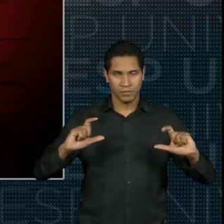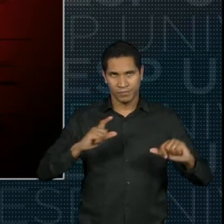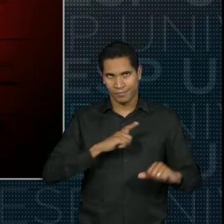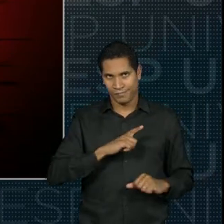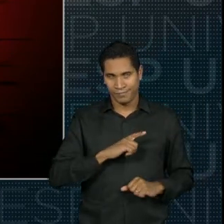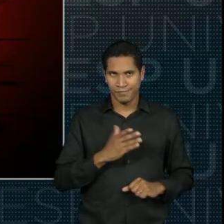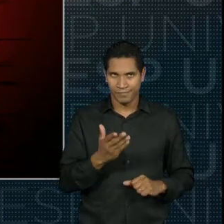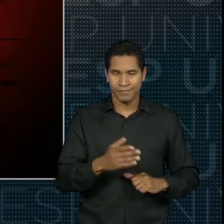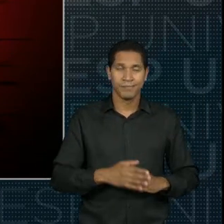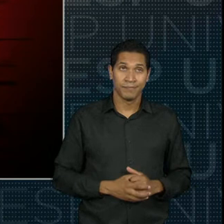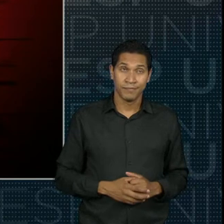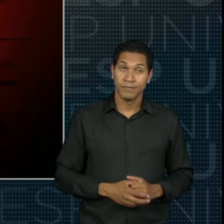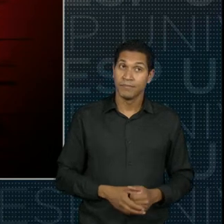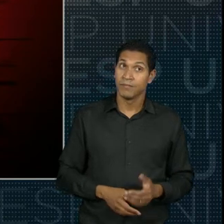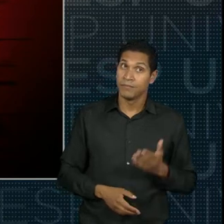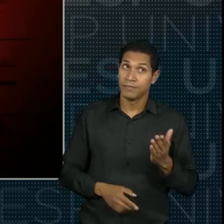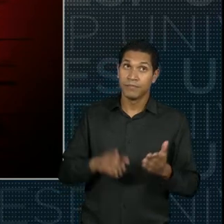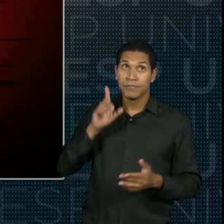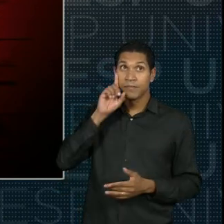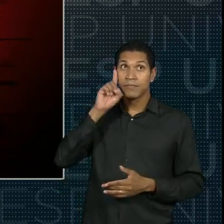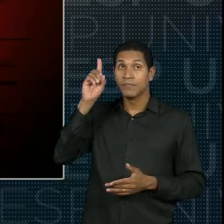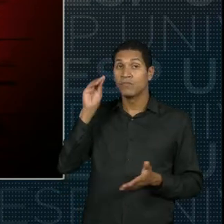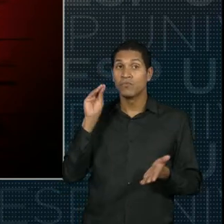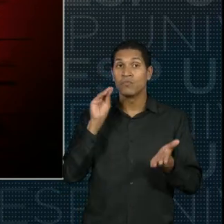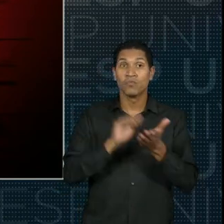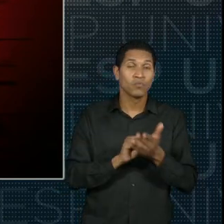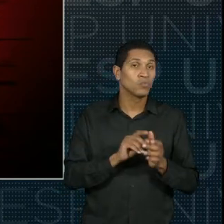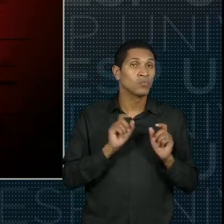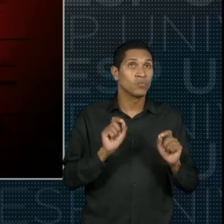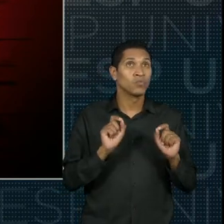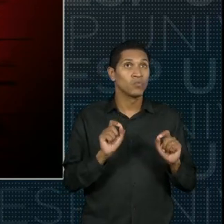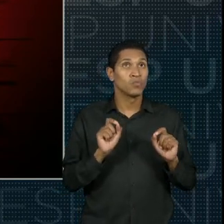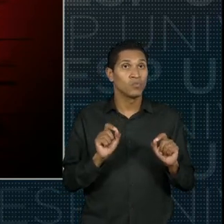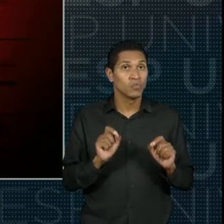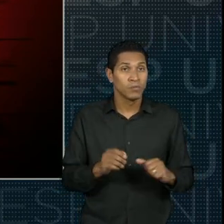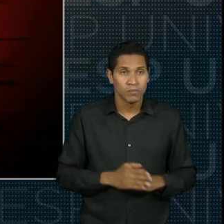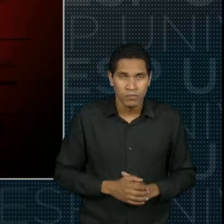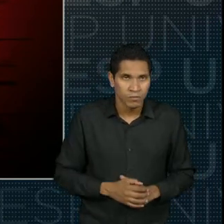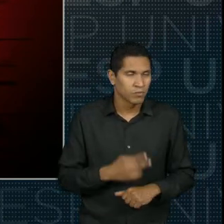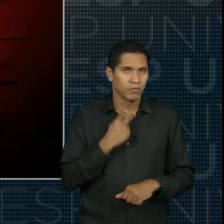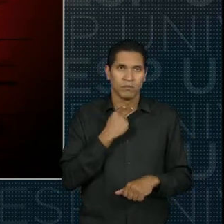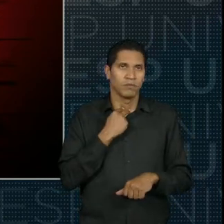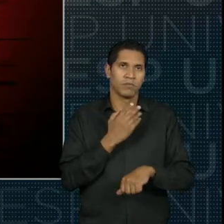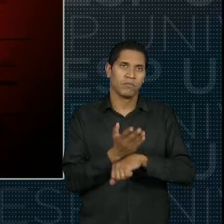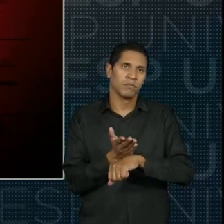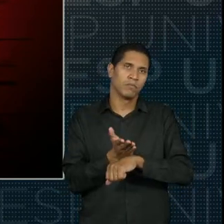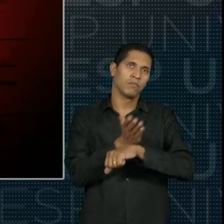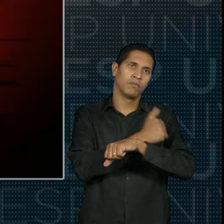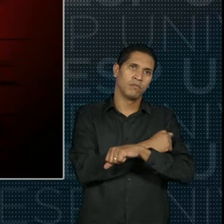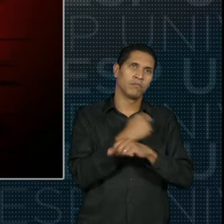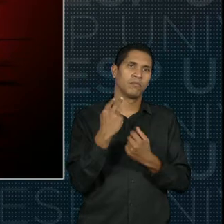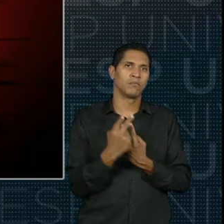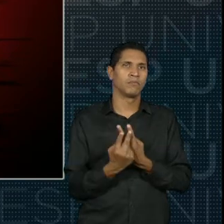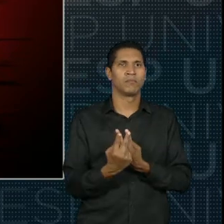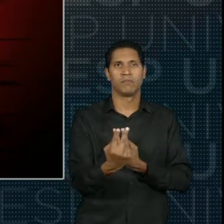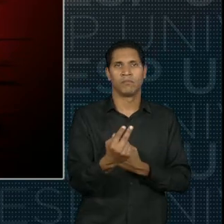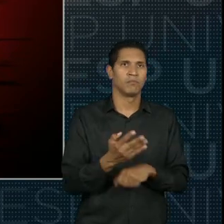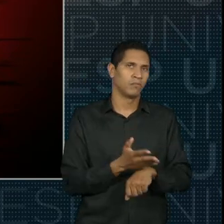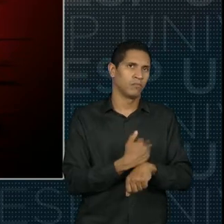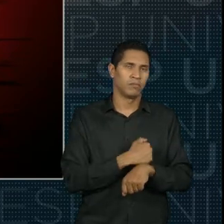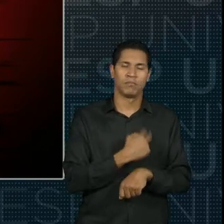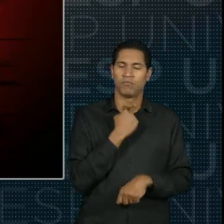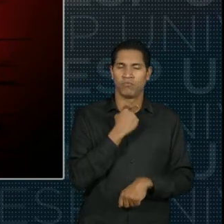aqui. Essa data não deve também anteceder o ingresso do aluno na Univesp.